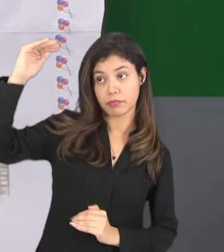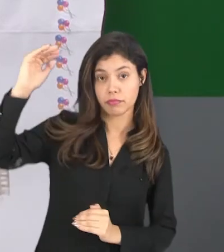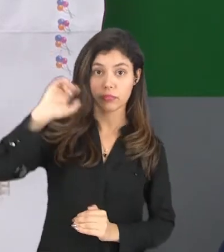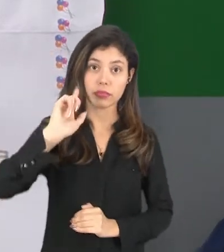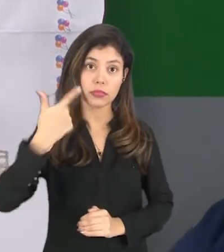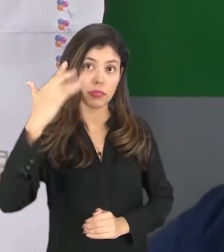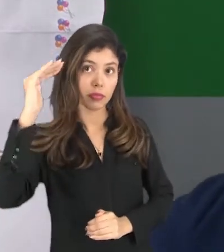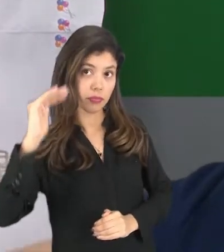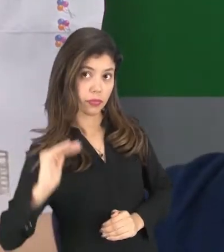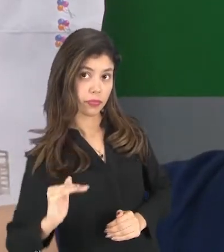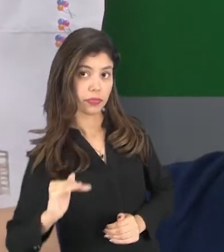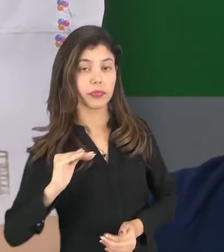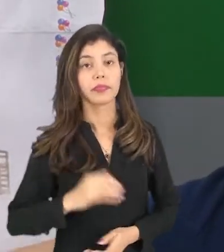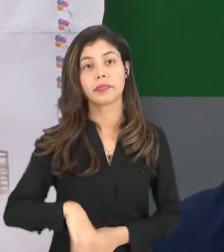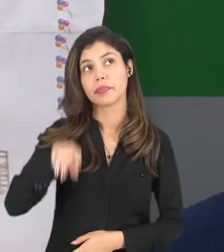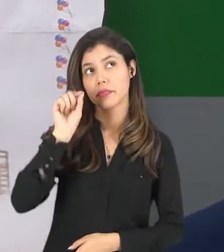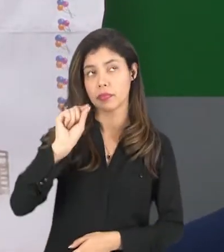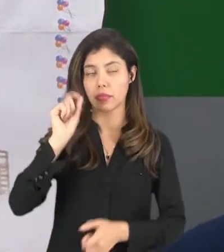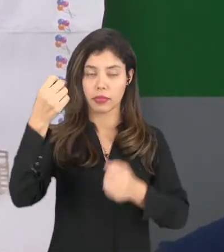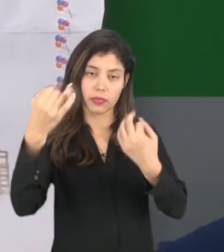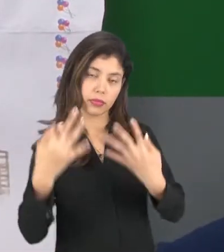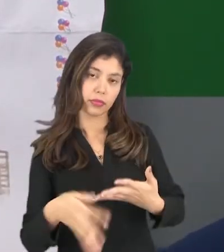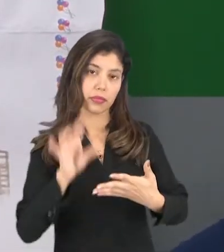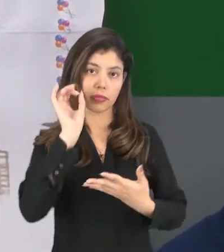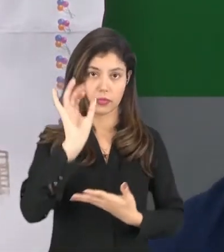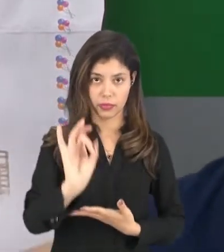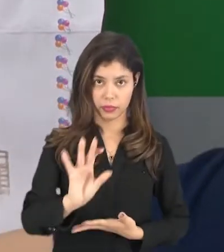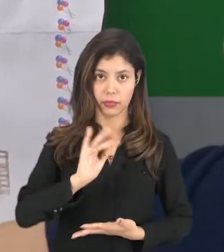Vamos lá ver o que está dizendo aqui?